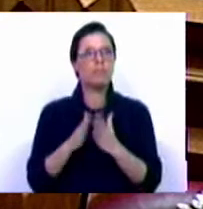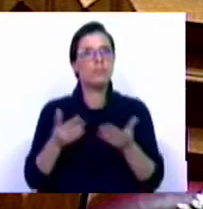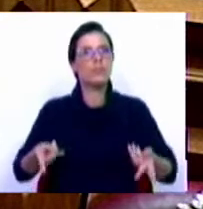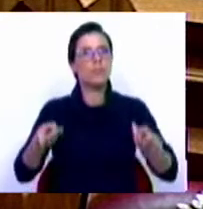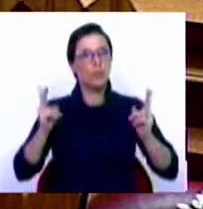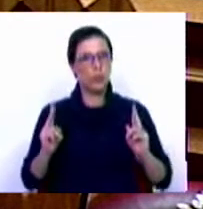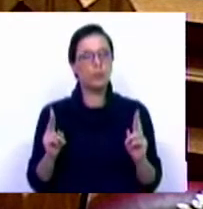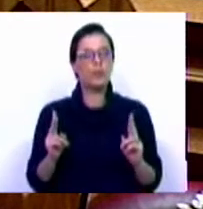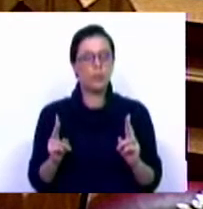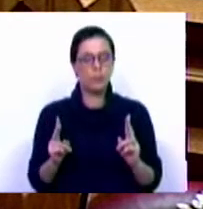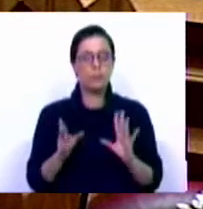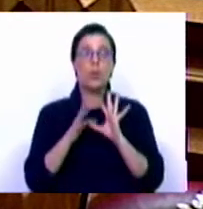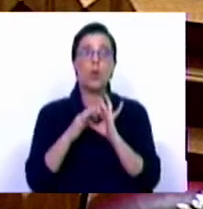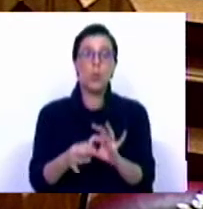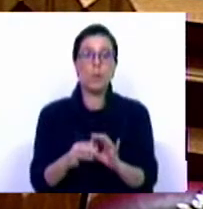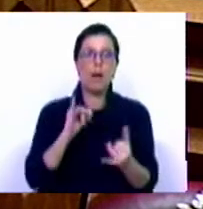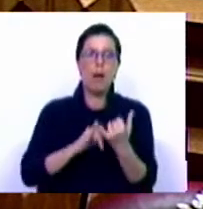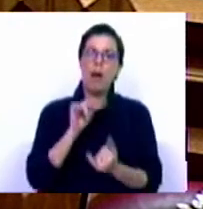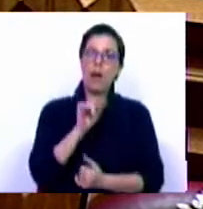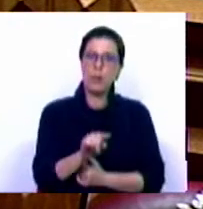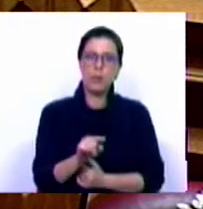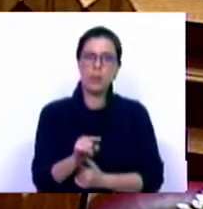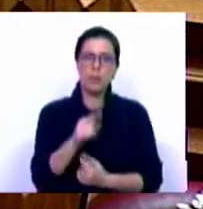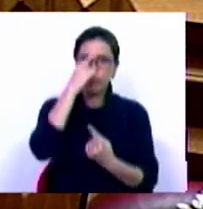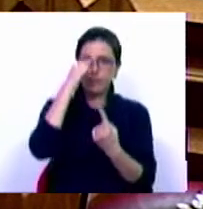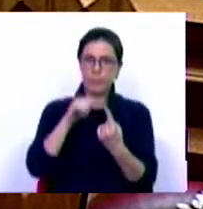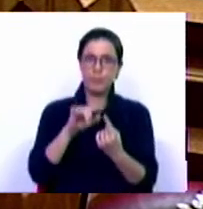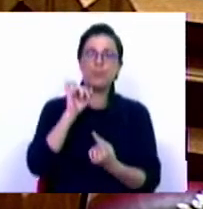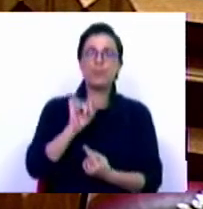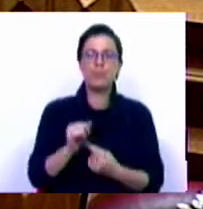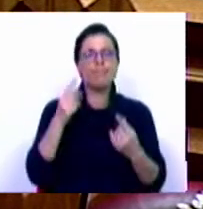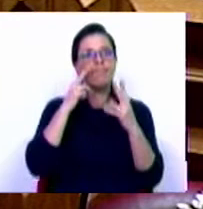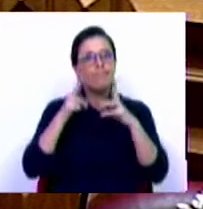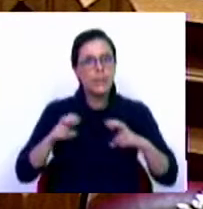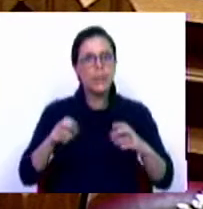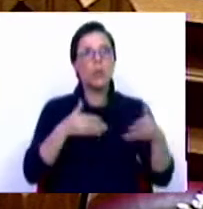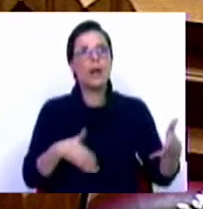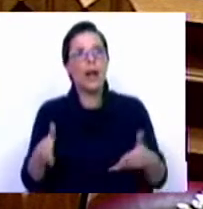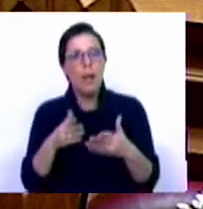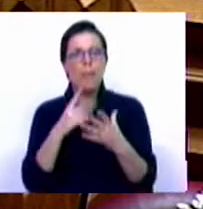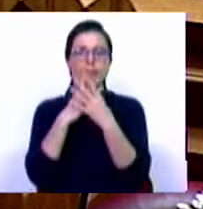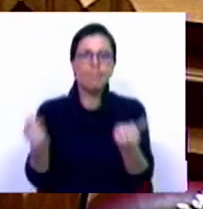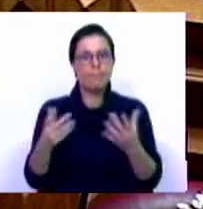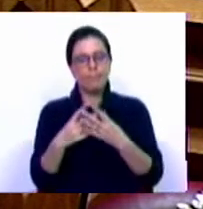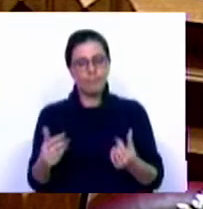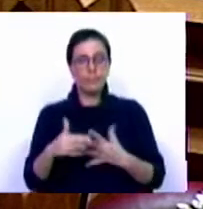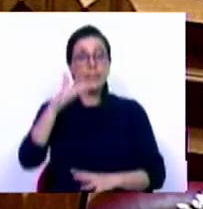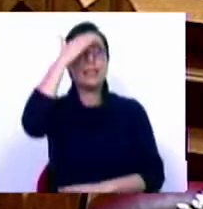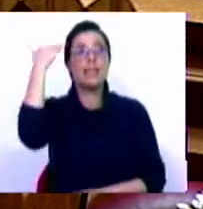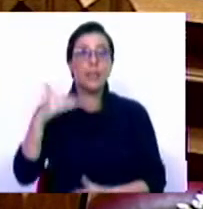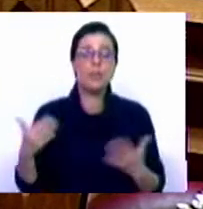disponibilidade para colaborar com a Associação no sentido de se encontrarem os caminhos para ultrapassar as